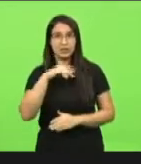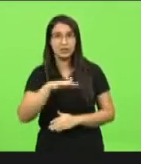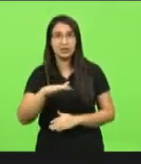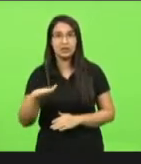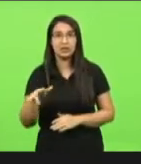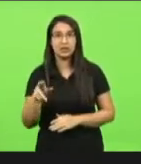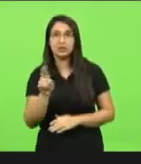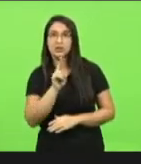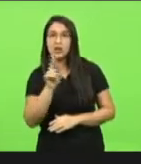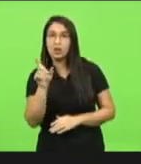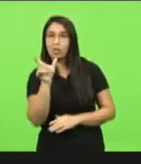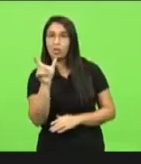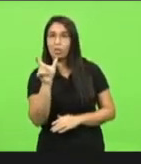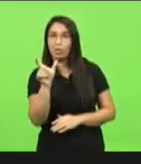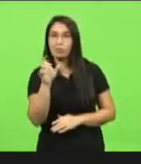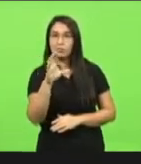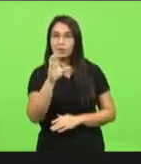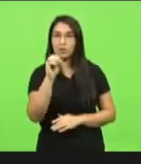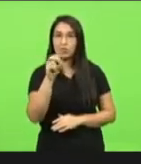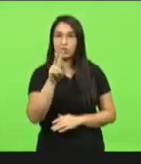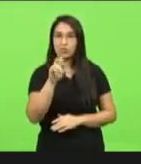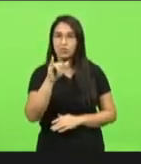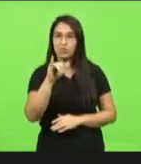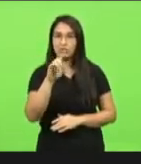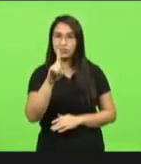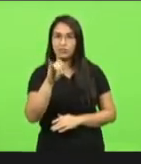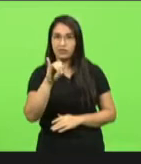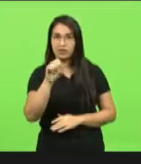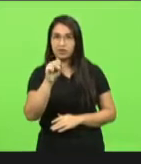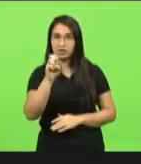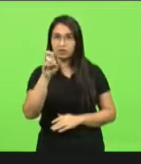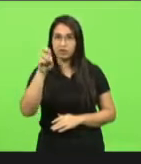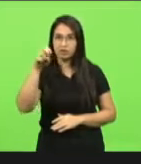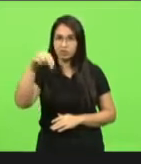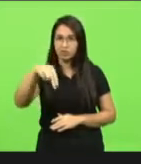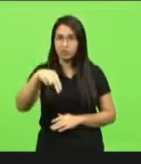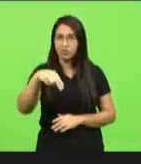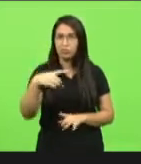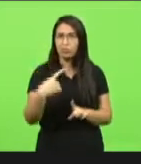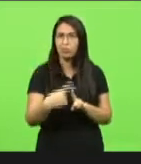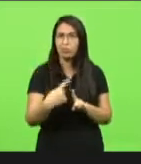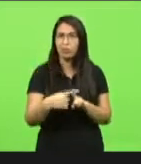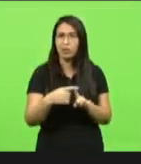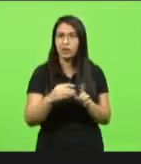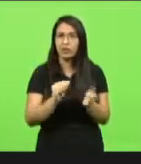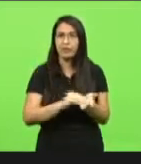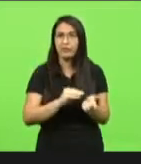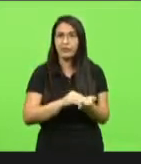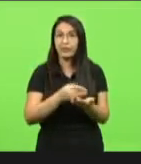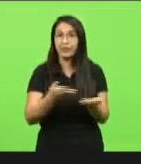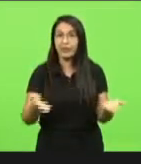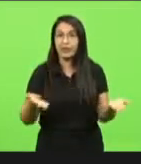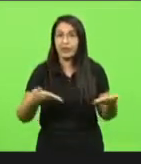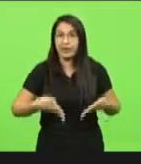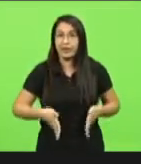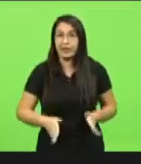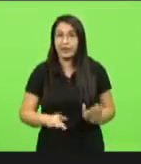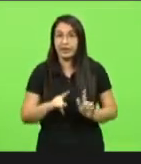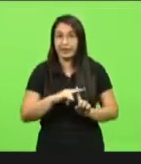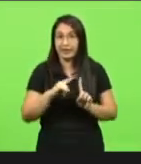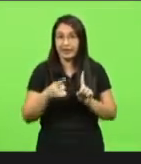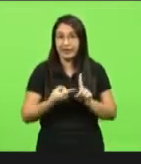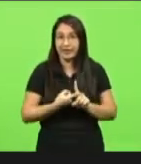-son e é porque agora só que falta agora aparecer as graves de dizer que o pai é o covid